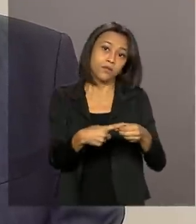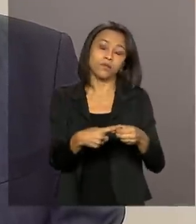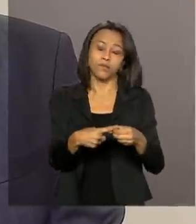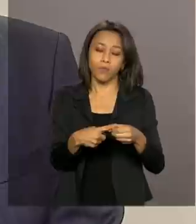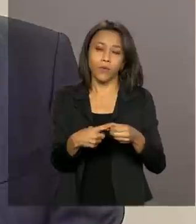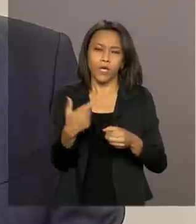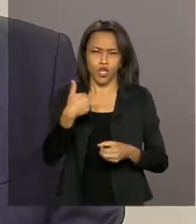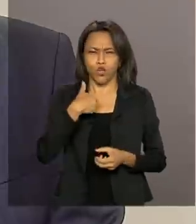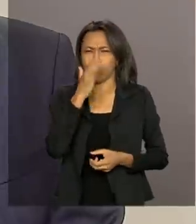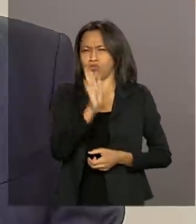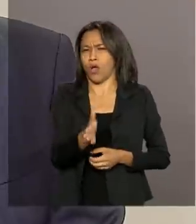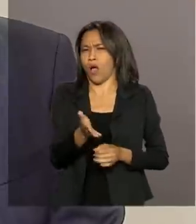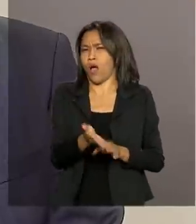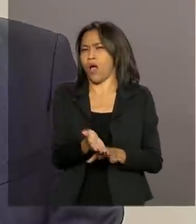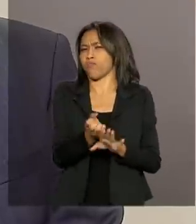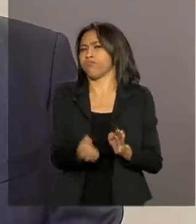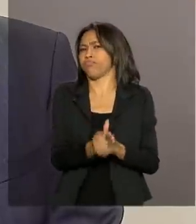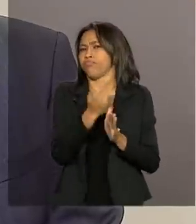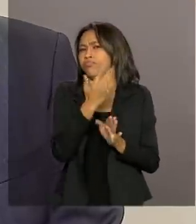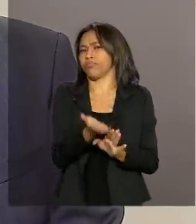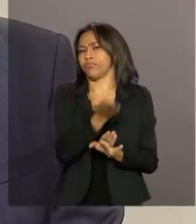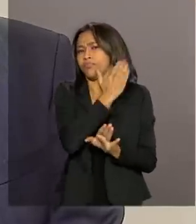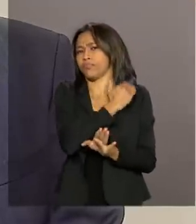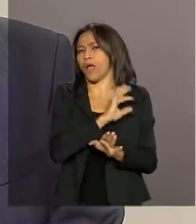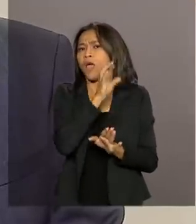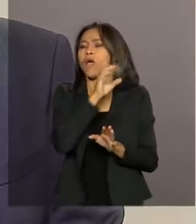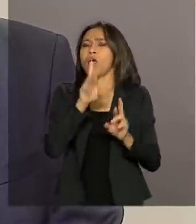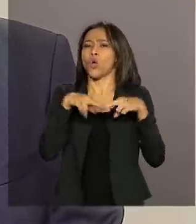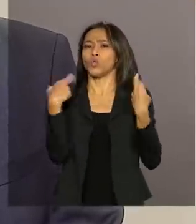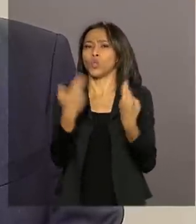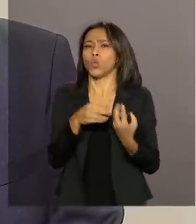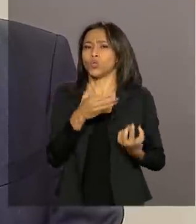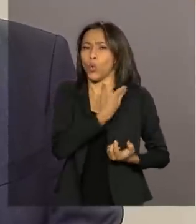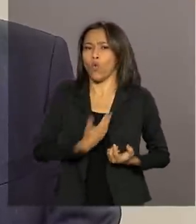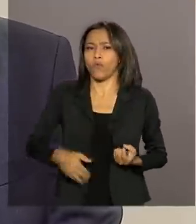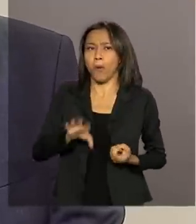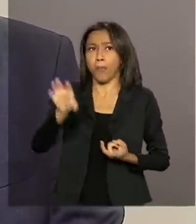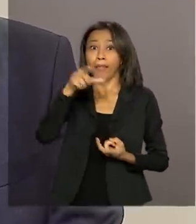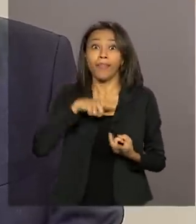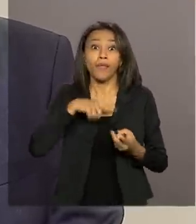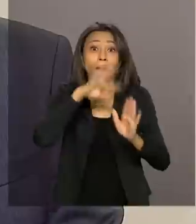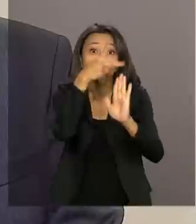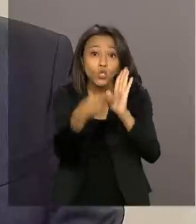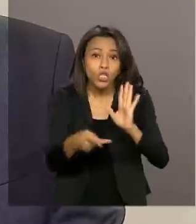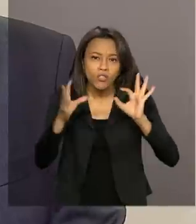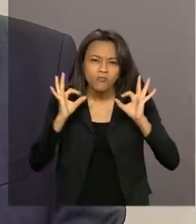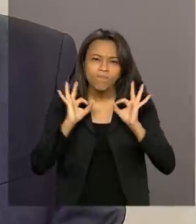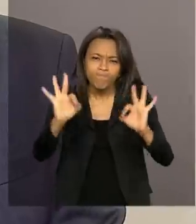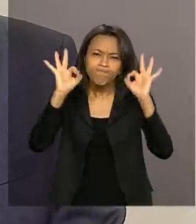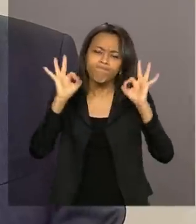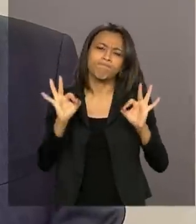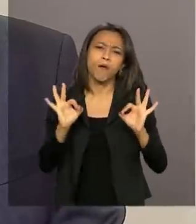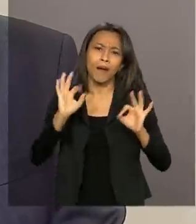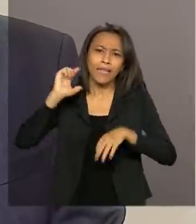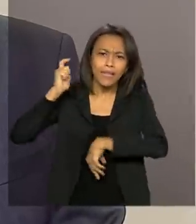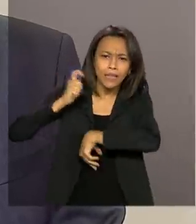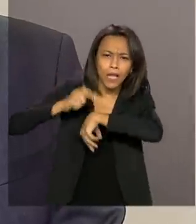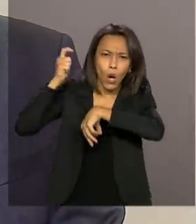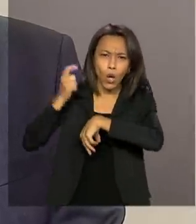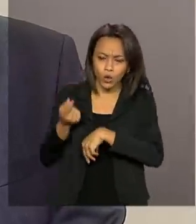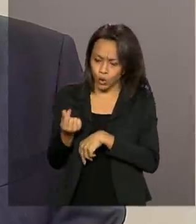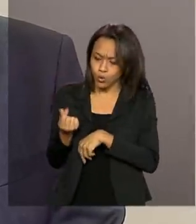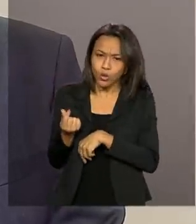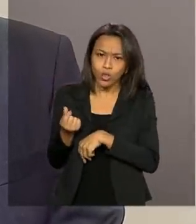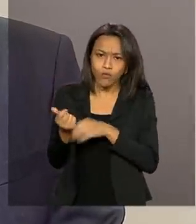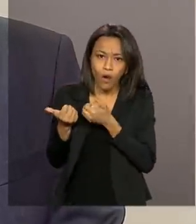já tive algumas reuniões com os nossos governadores, alertando-os para que tenham projetos, projetos factíveis, para no momento que o